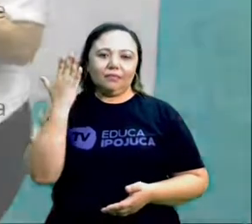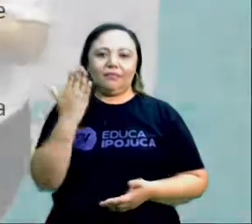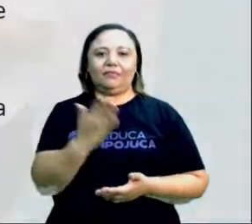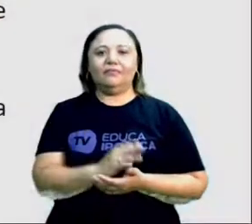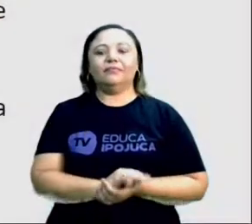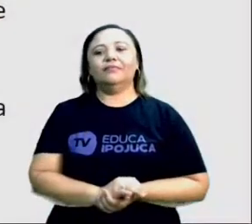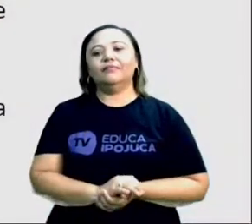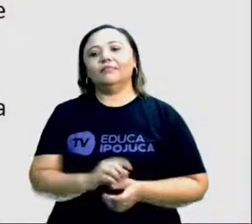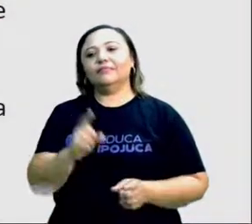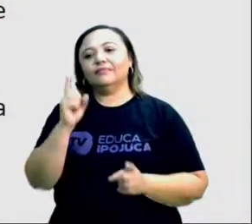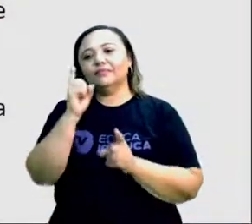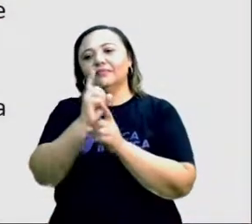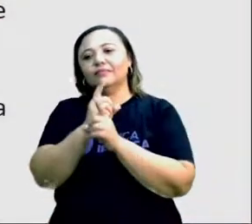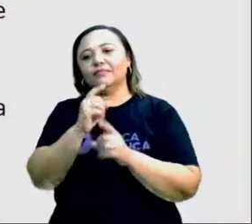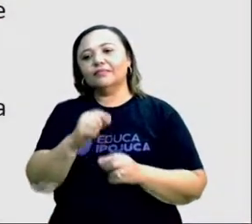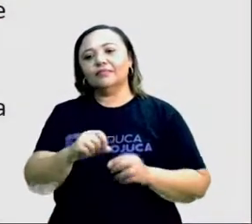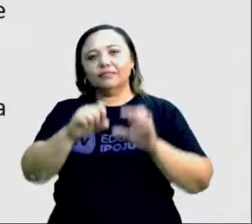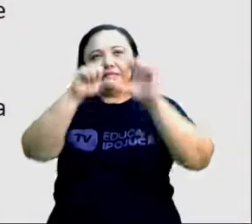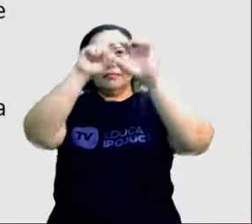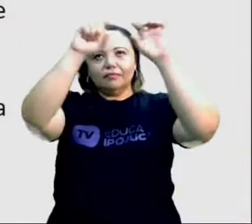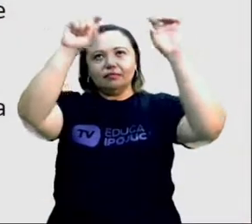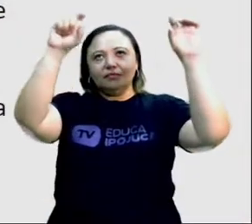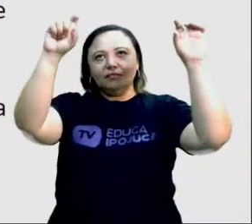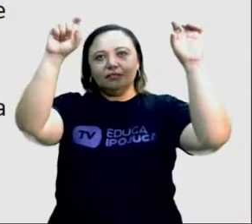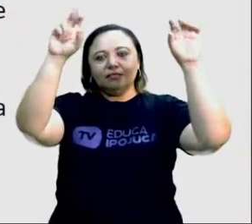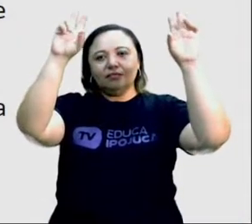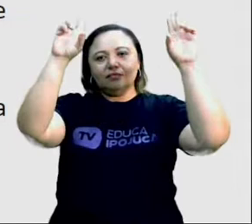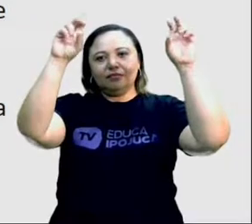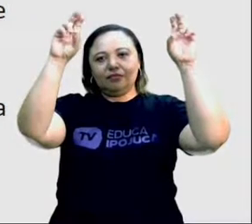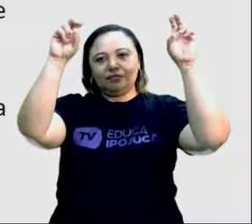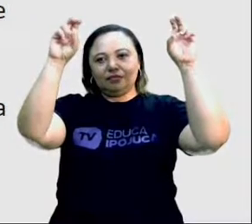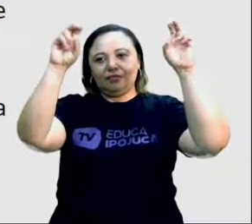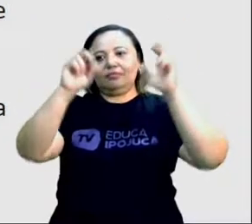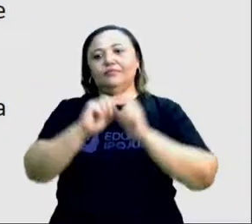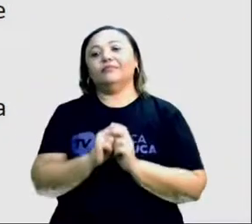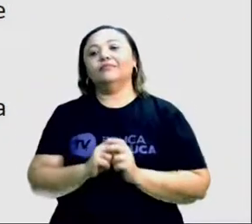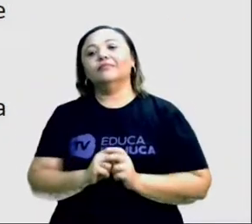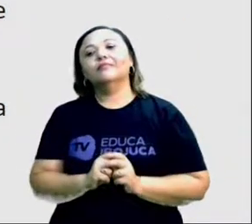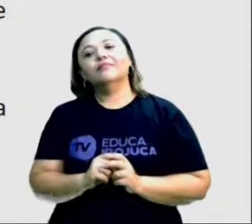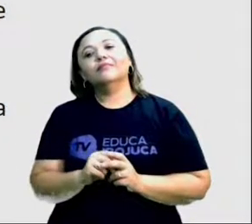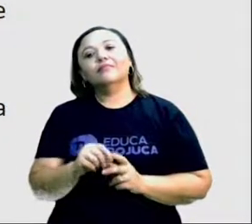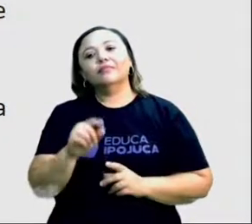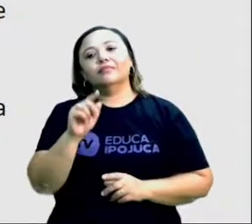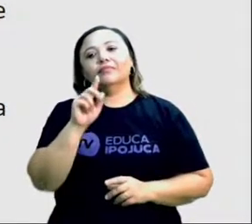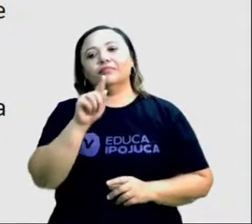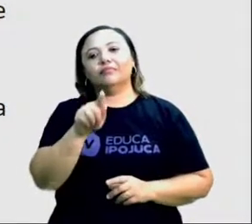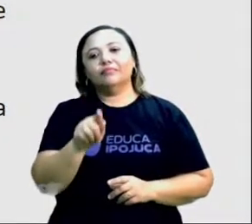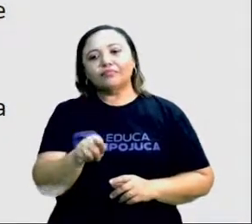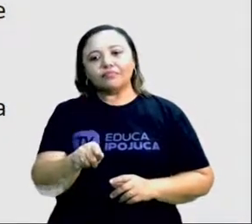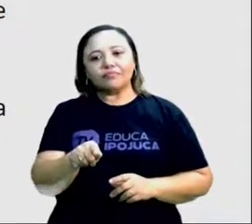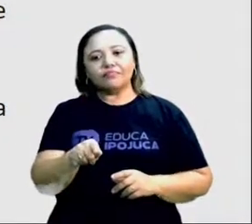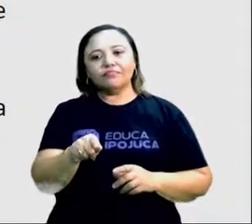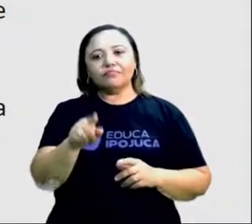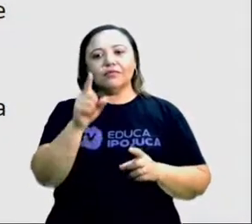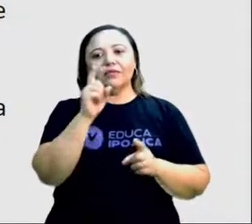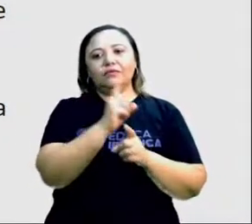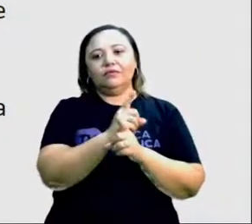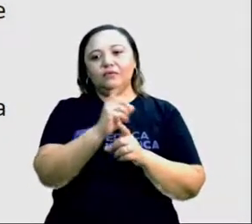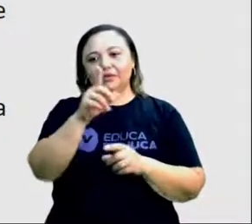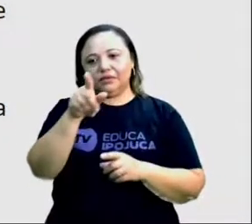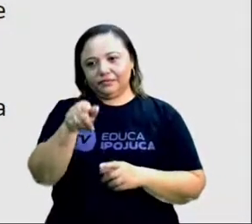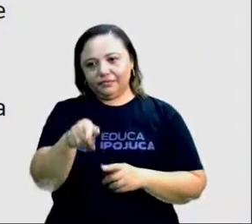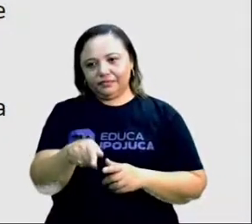Então identificamos aí o título, biomassa já responde por quase 10% de toda a matriz